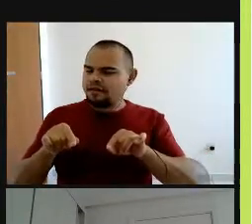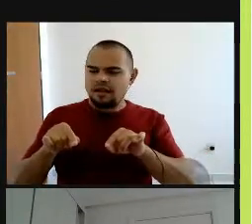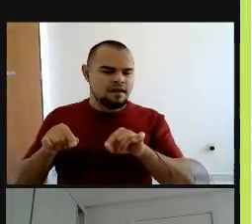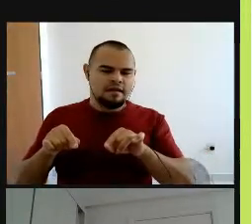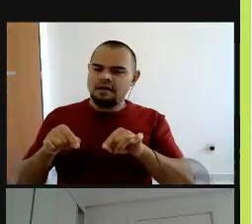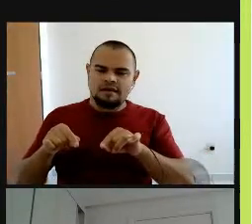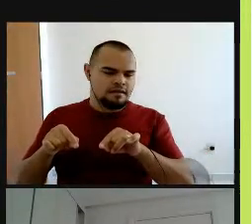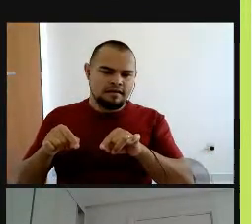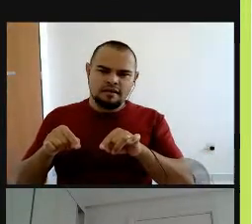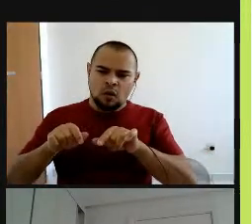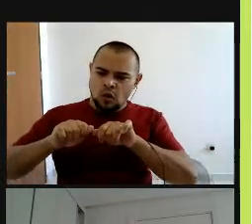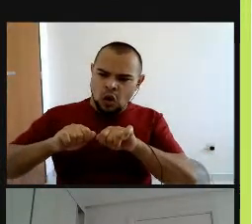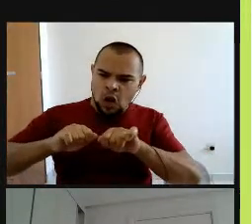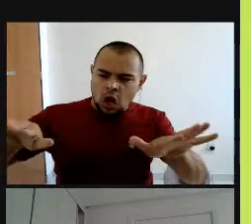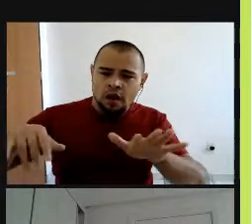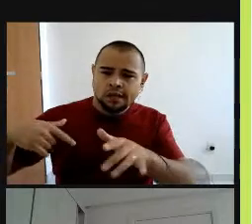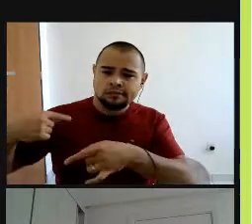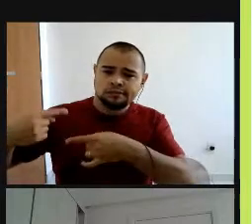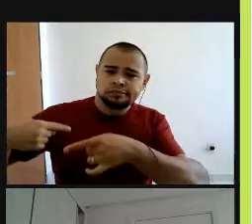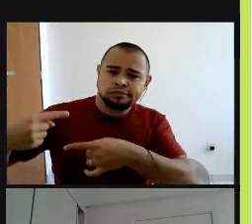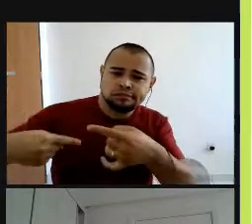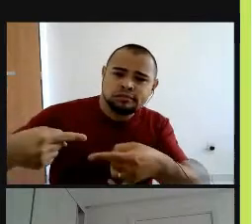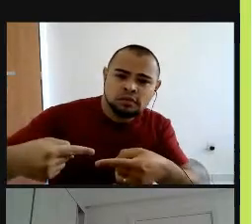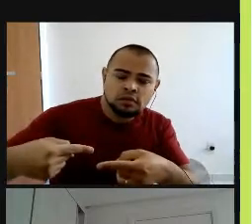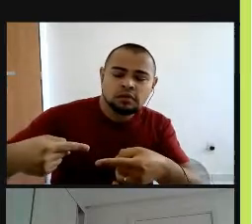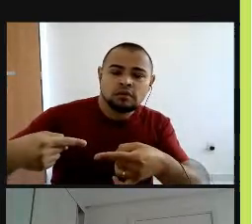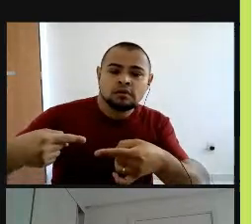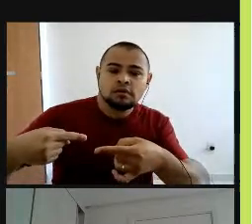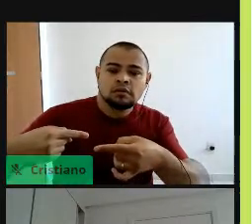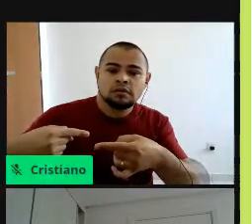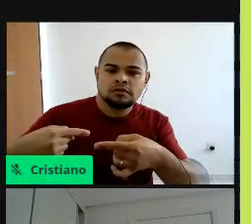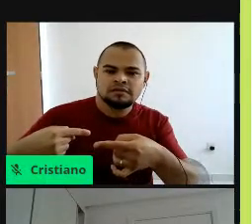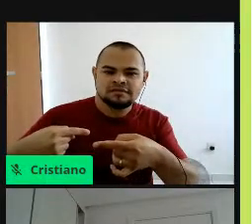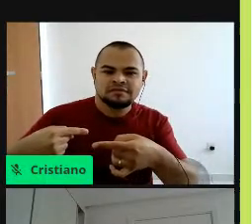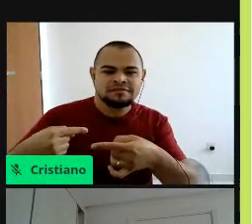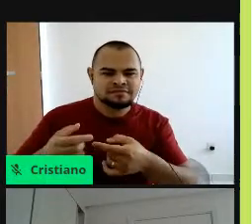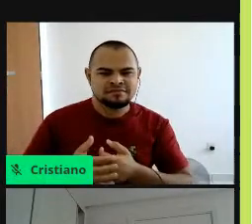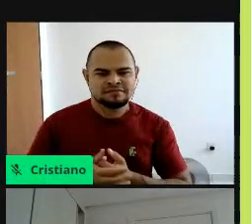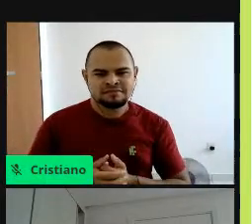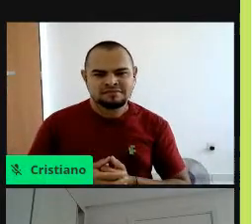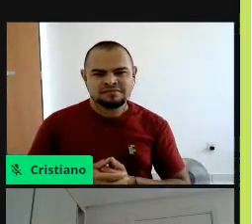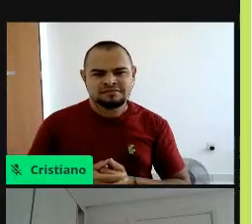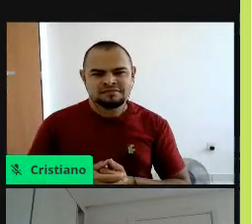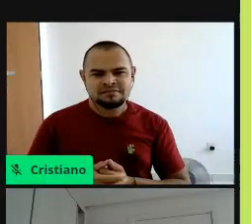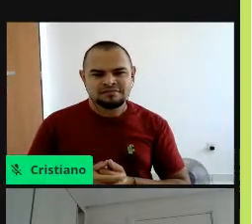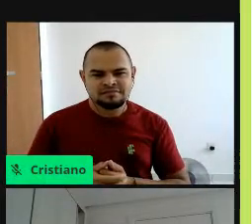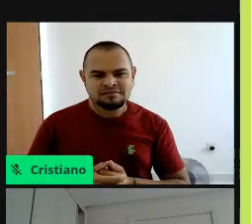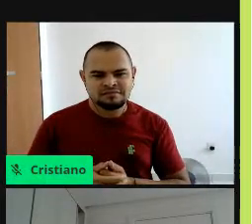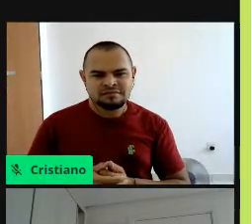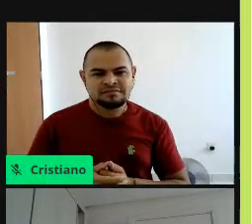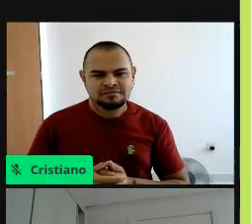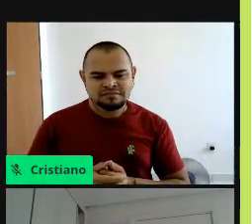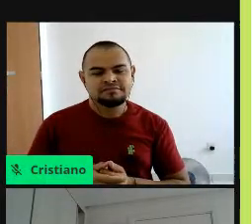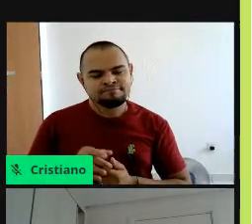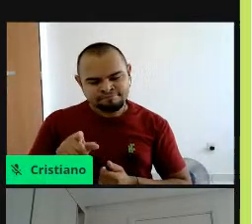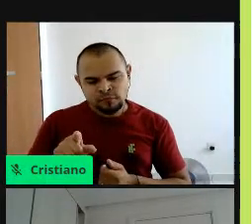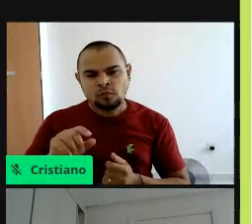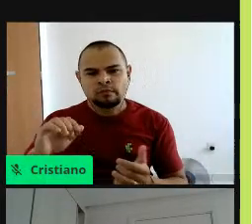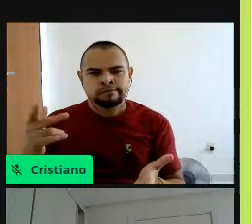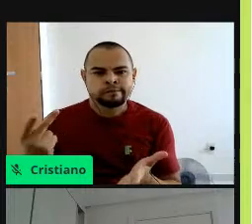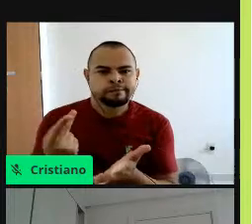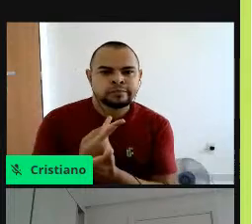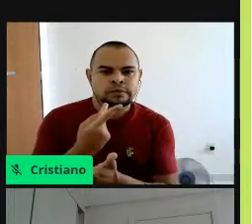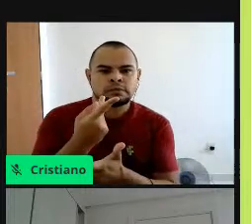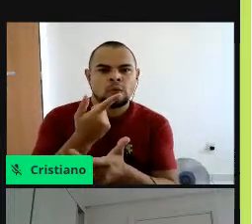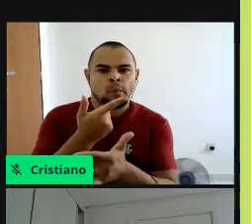encaminhar isso sem gerar um impacto. Então,